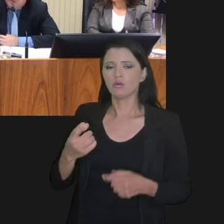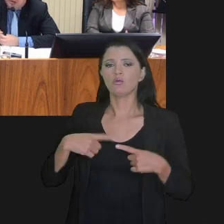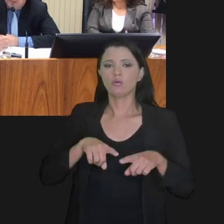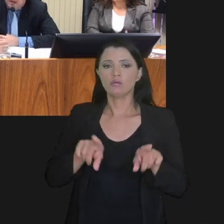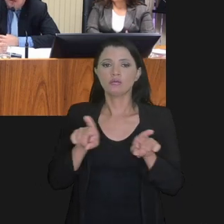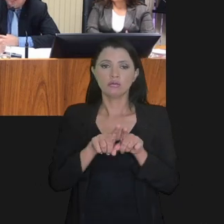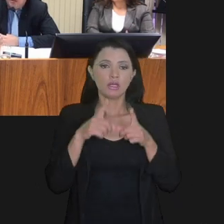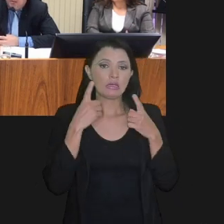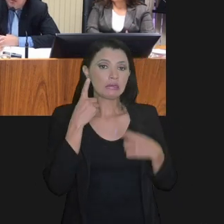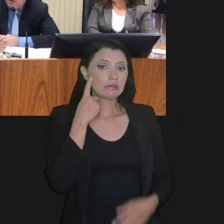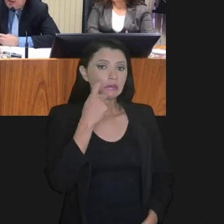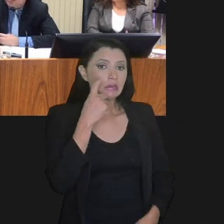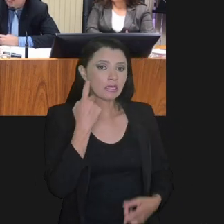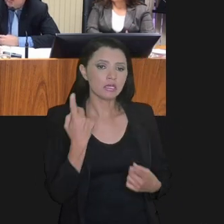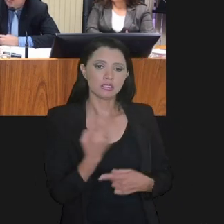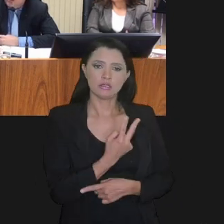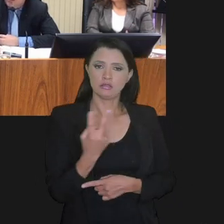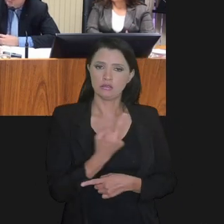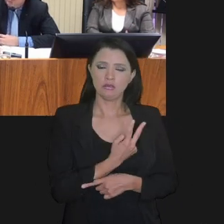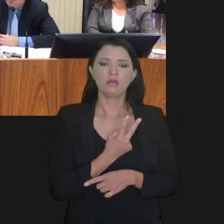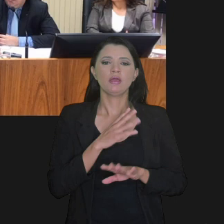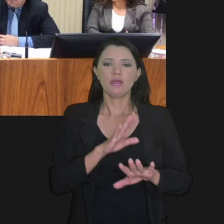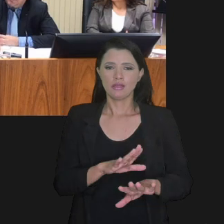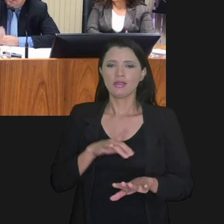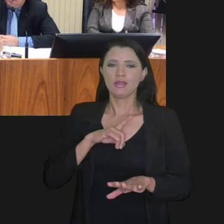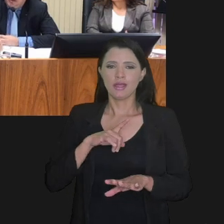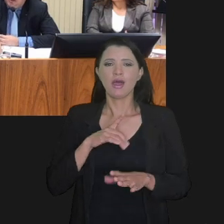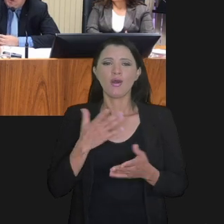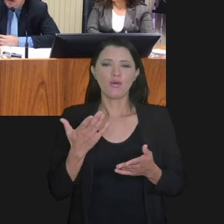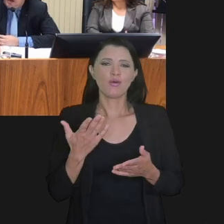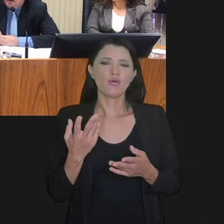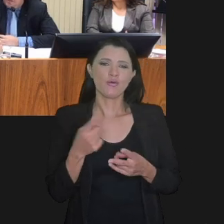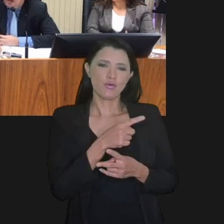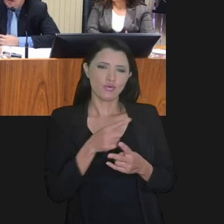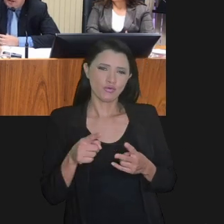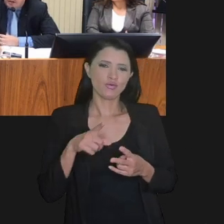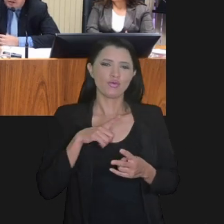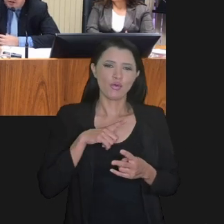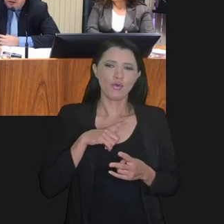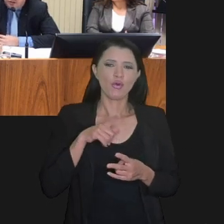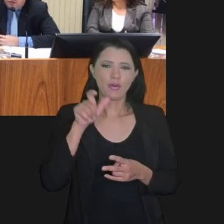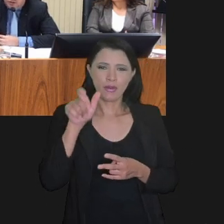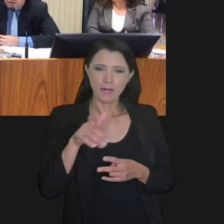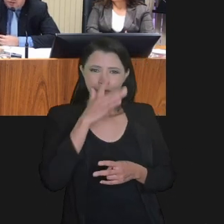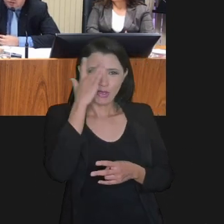mútuas, mas também um sistema de interesses mútuos. Então, que, para lado do erário, para o lado